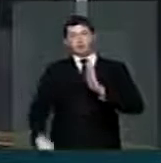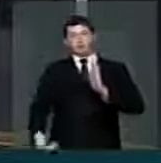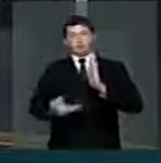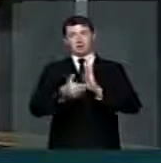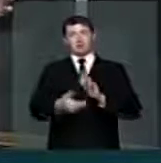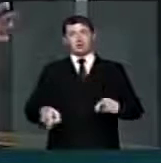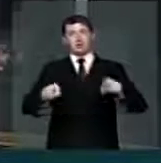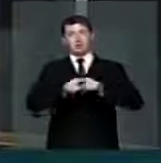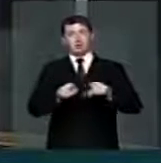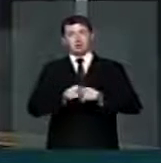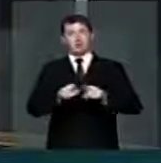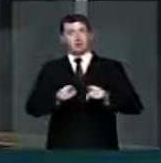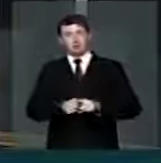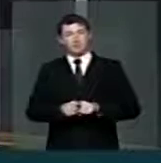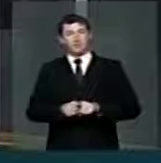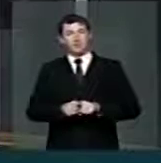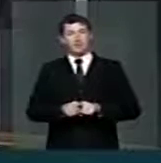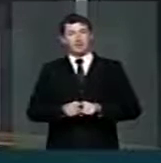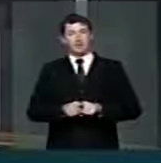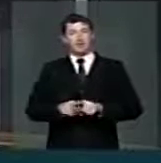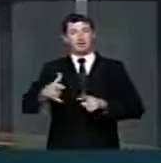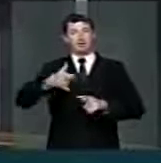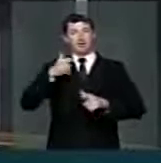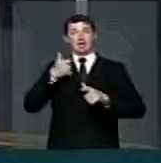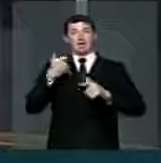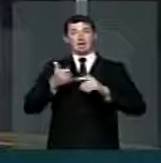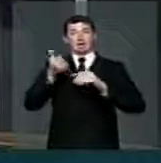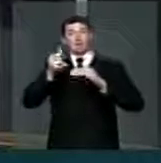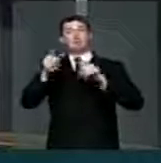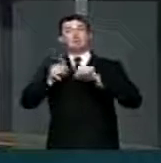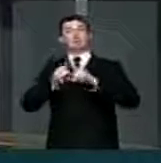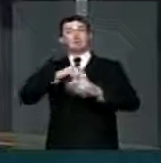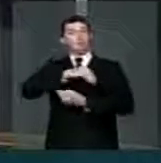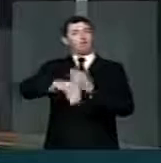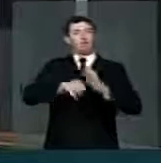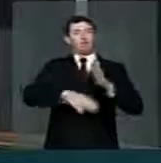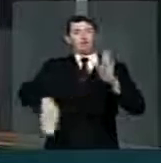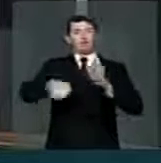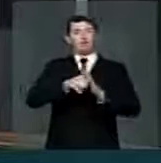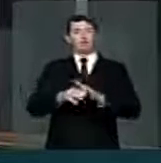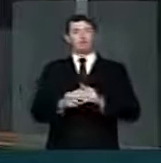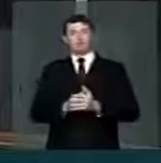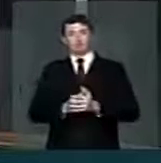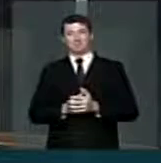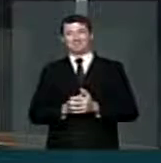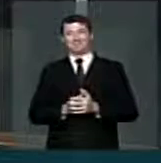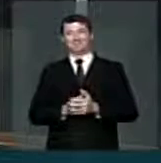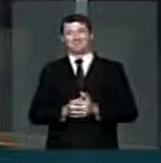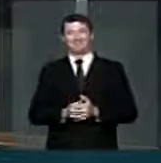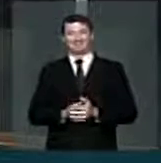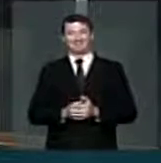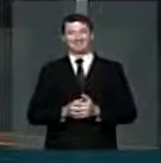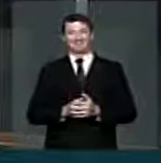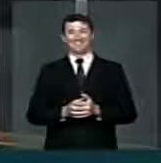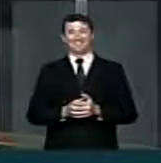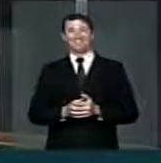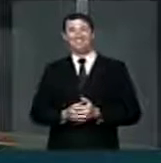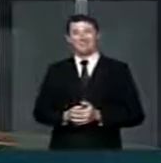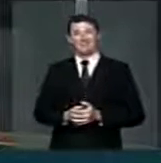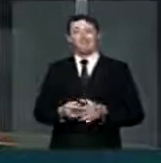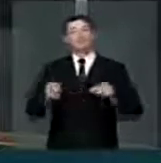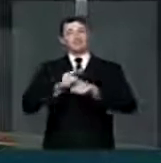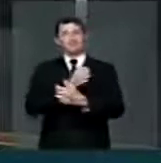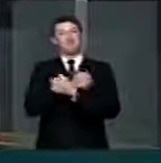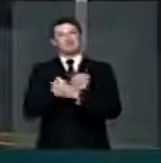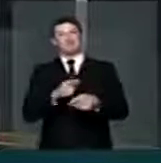as propostas de mudança da idade penal e tudo o que a envolve. E eu finalizo, senhor presidente, abraçando especialmente